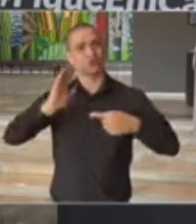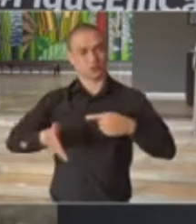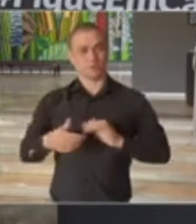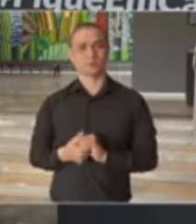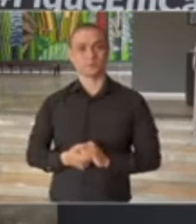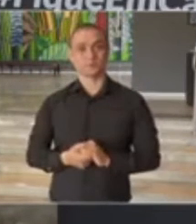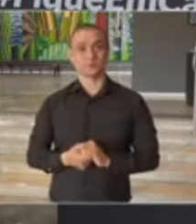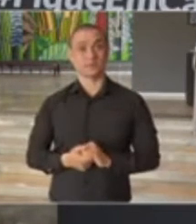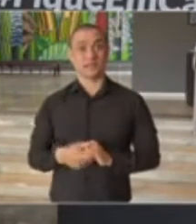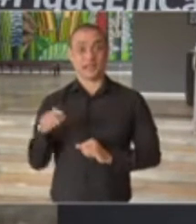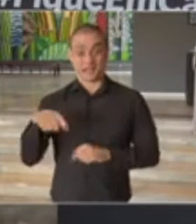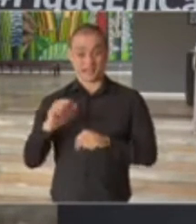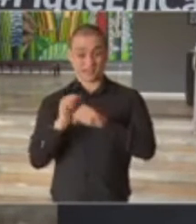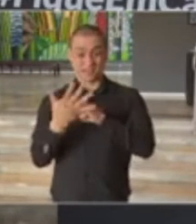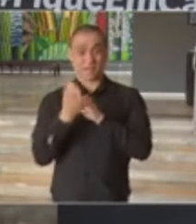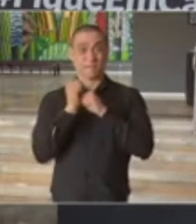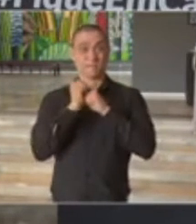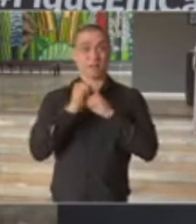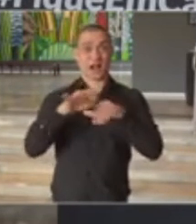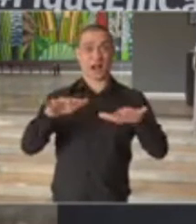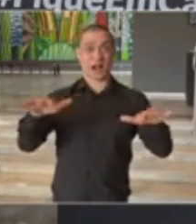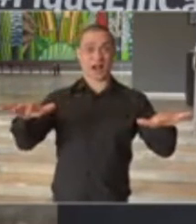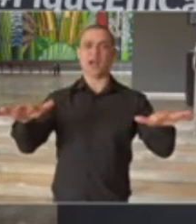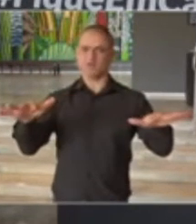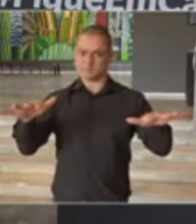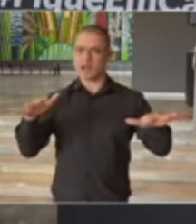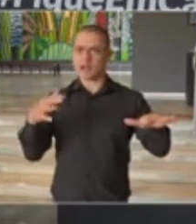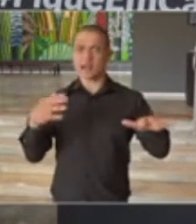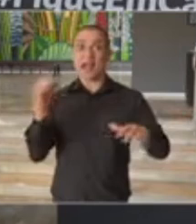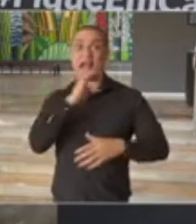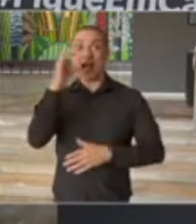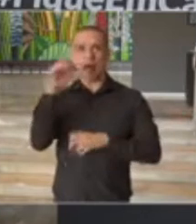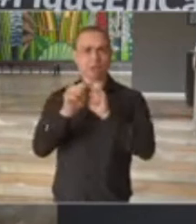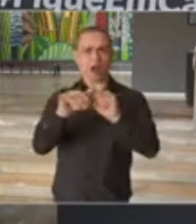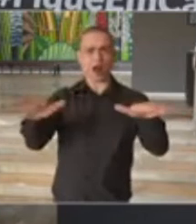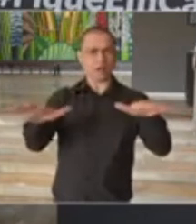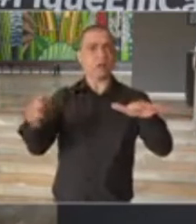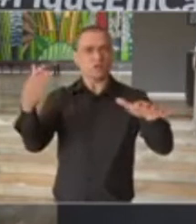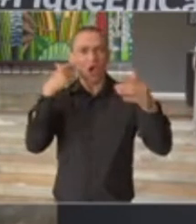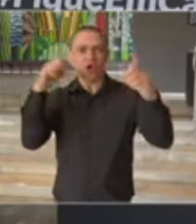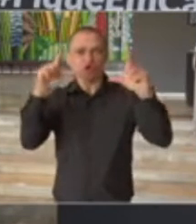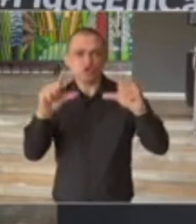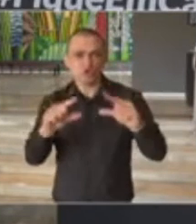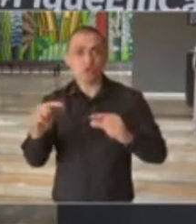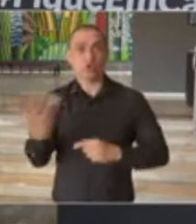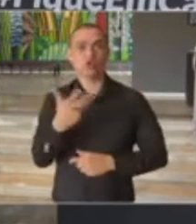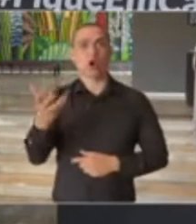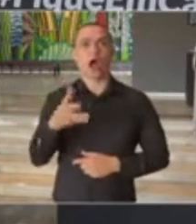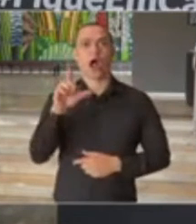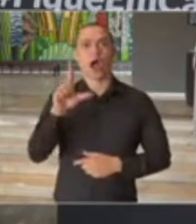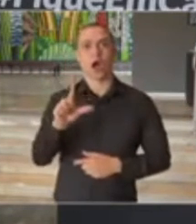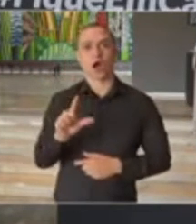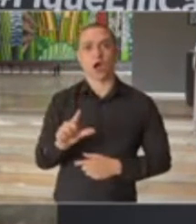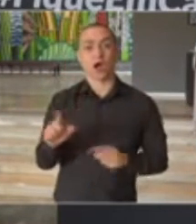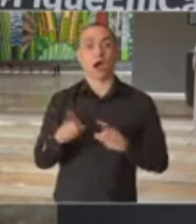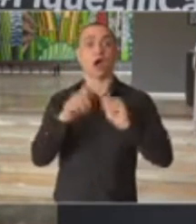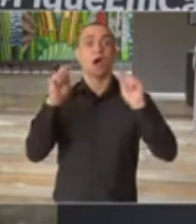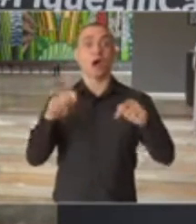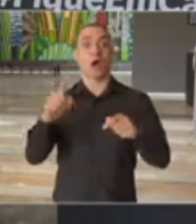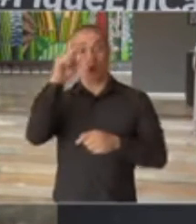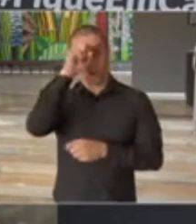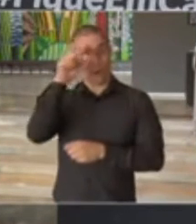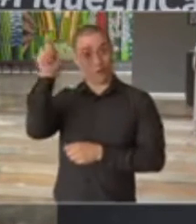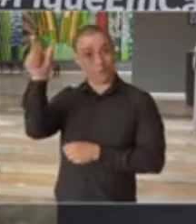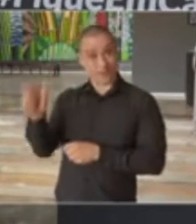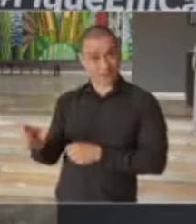desse crescimento deve ser controlada da epidemia e junto com ela, a capacidade do nosso